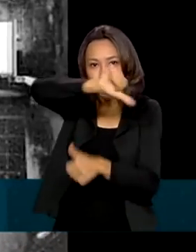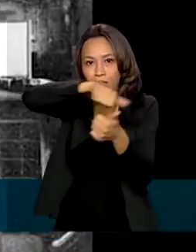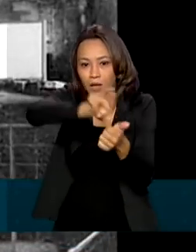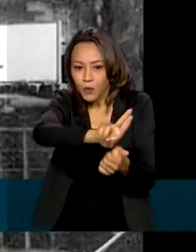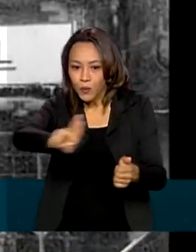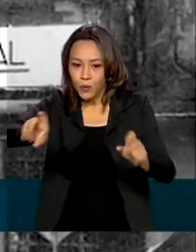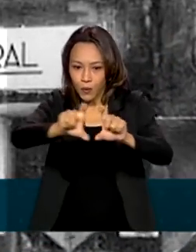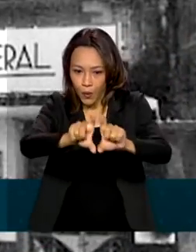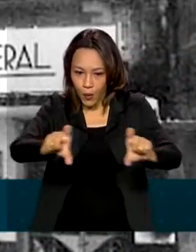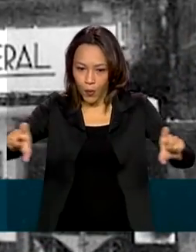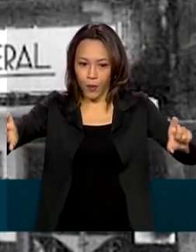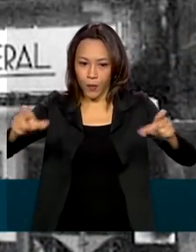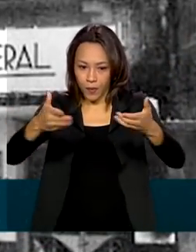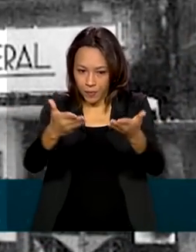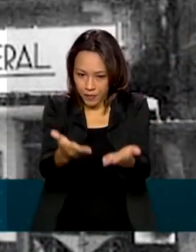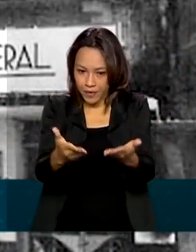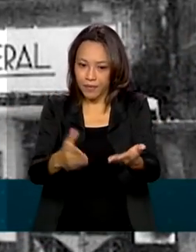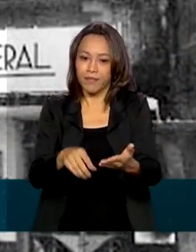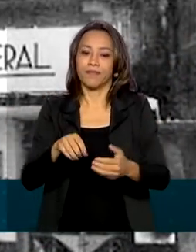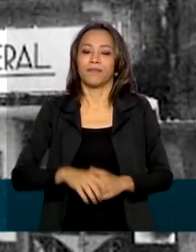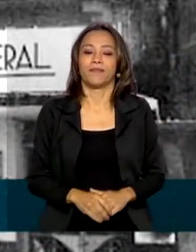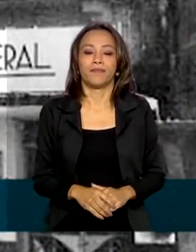para a Caixa Econômica Federal.